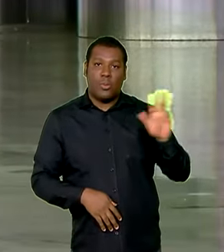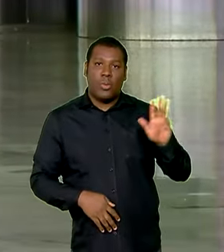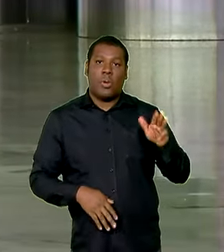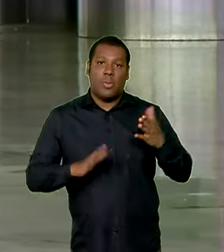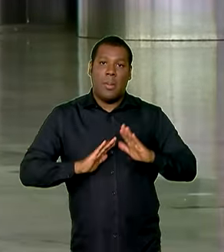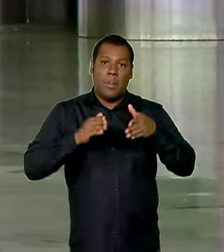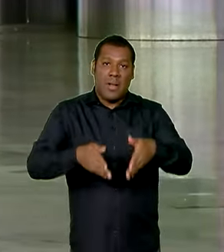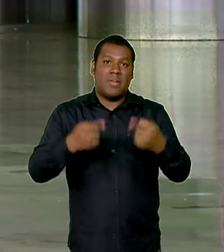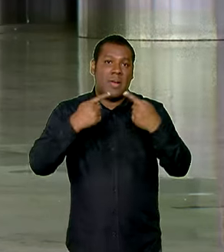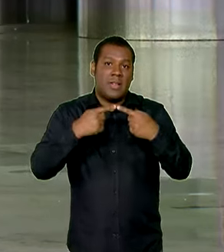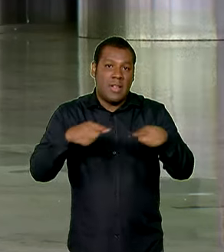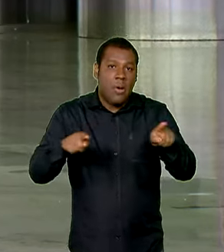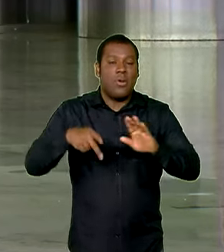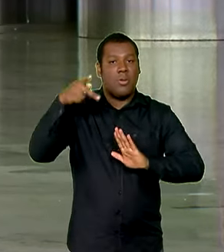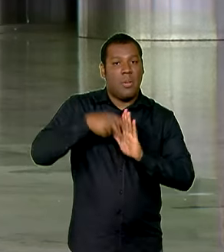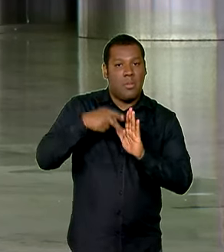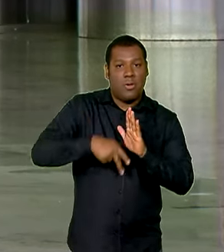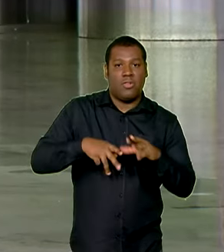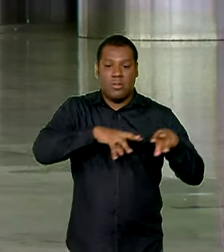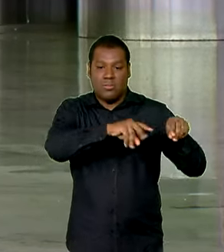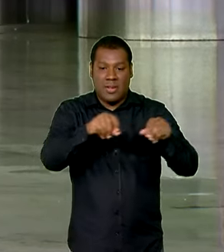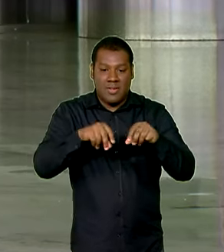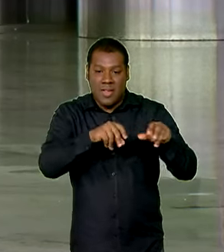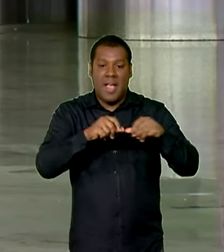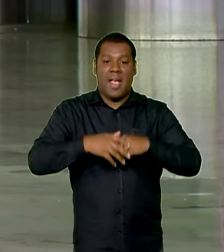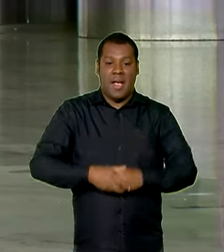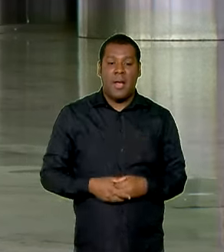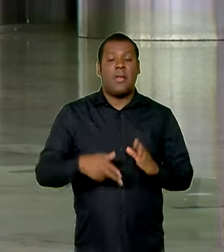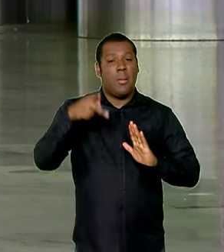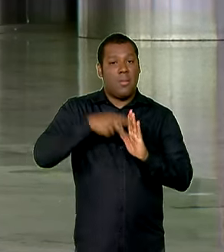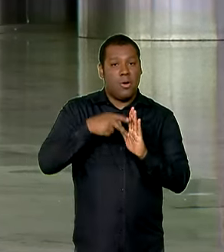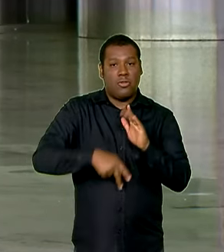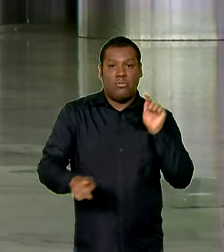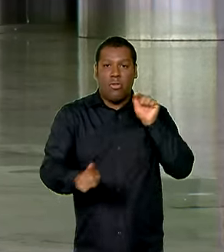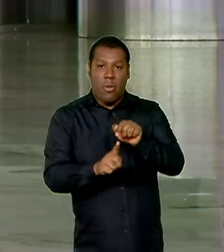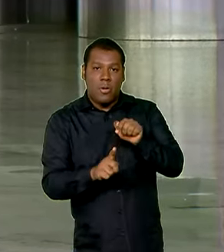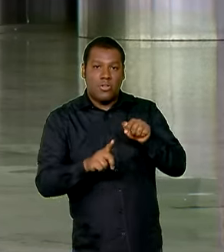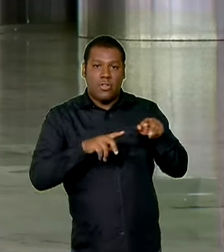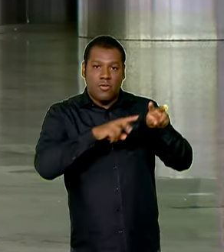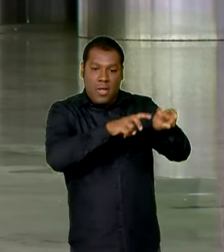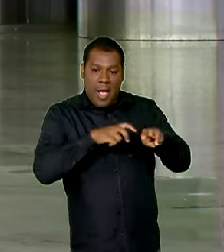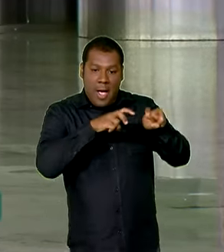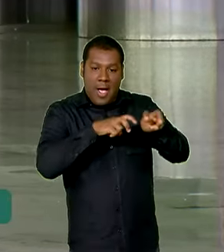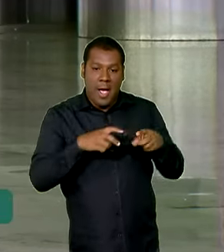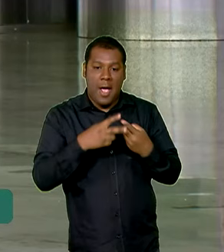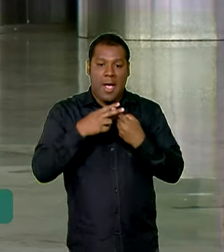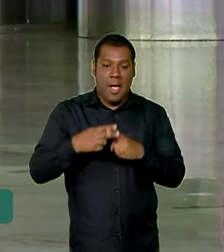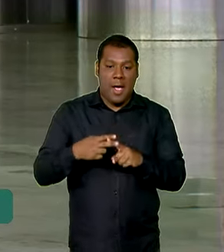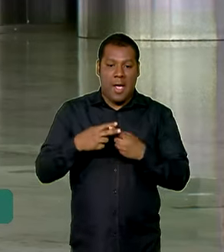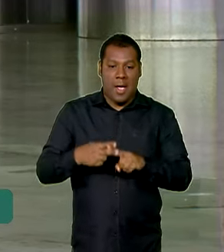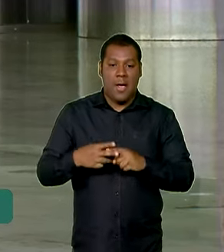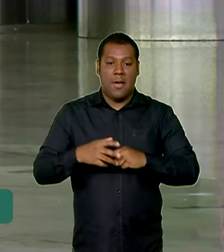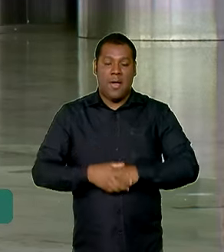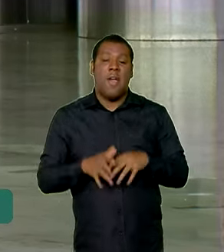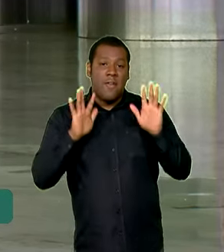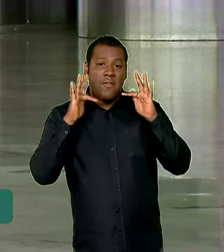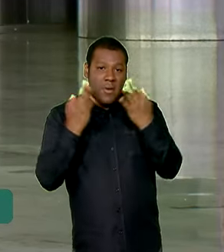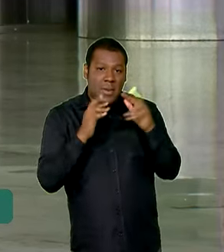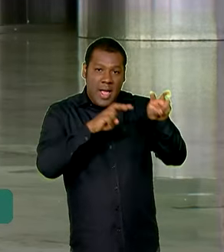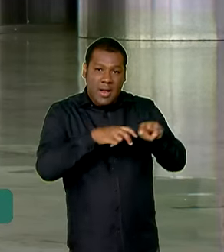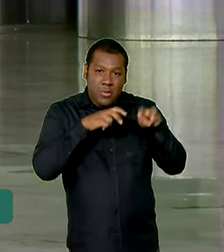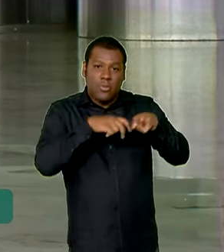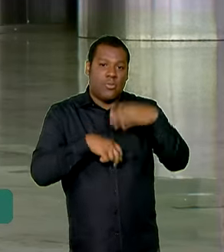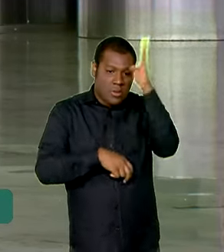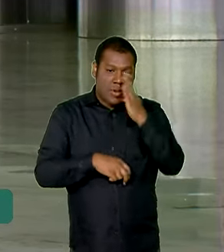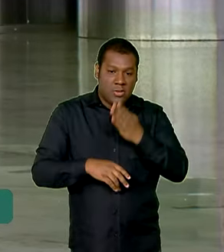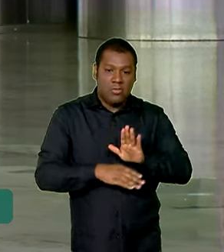lançamento desse programa Terra da Gente, que é um programa pela reforma agrária. Ele tem como objetivo assentar famílias agricultoras do Brasil.